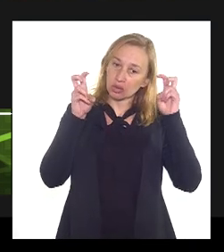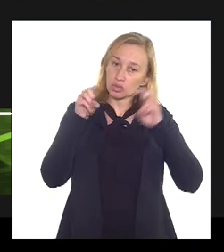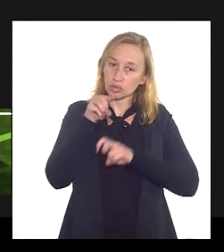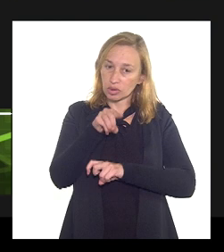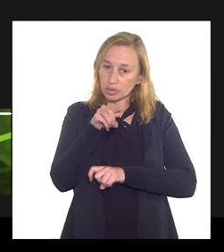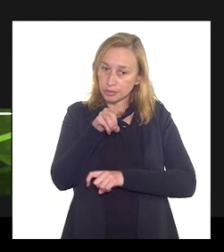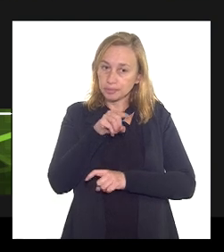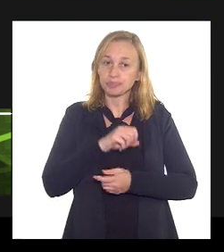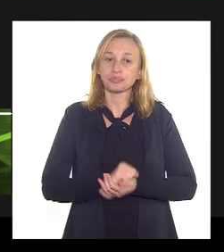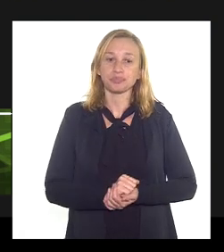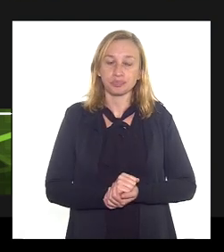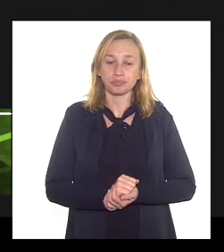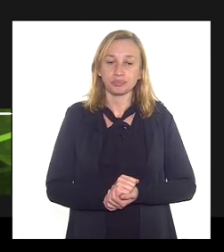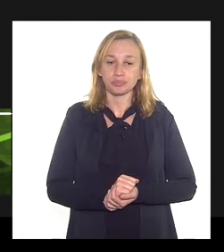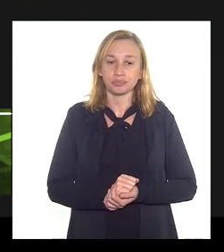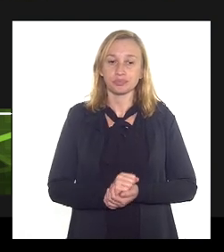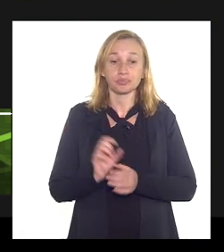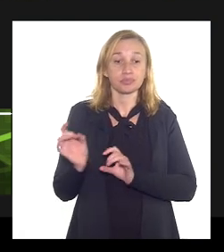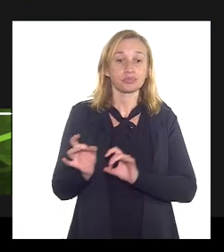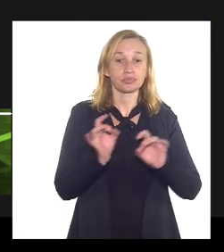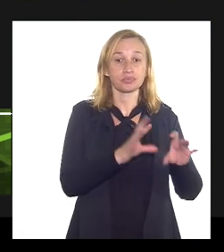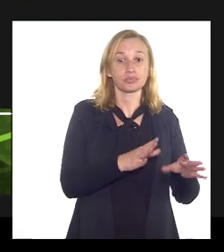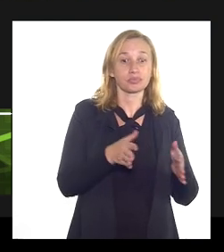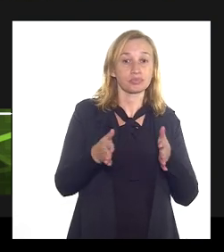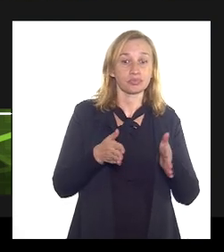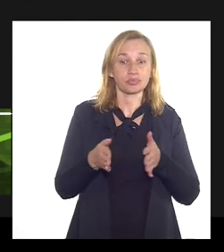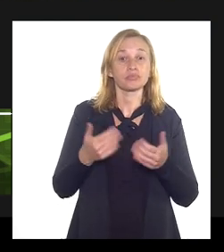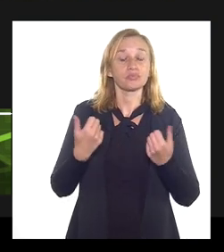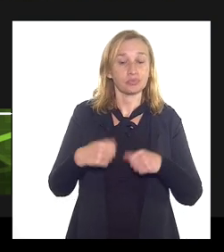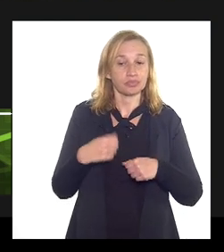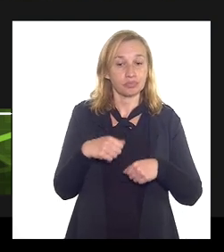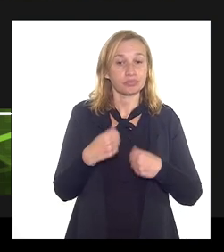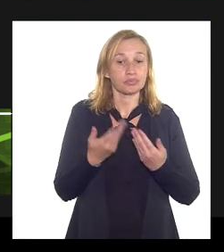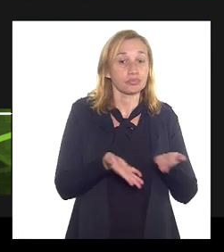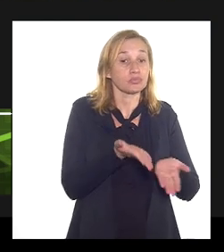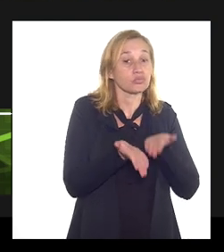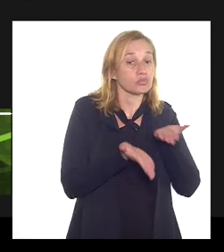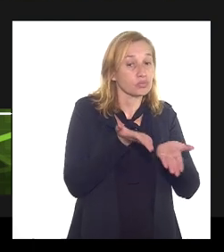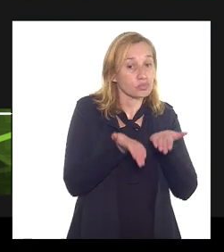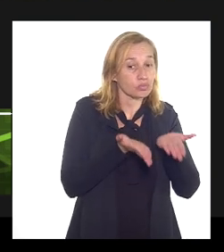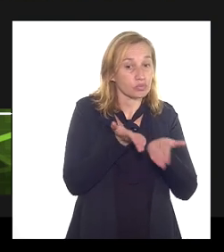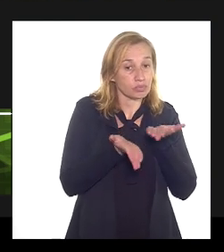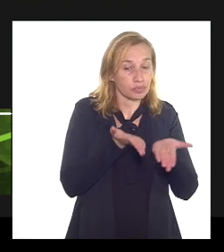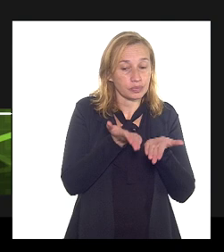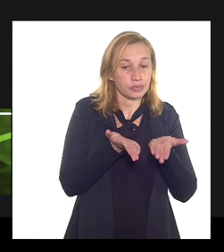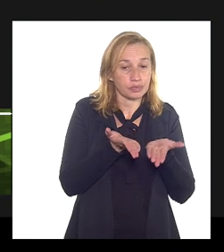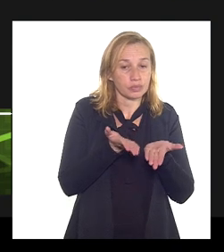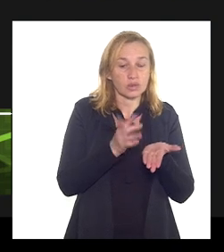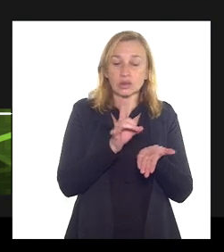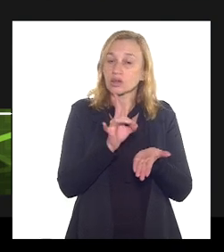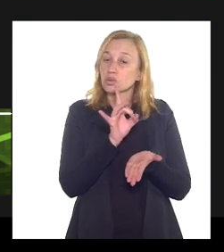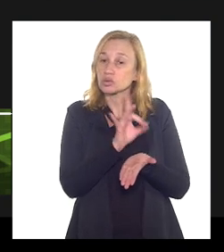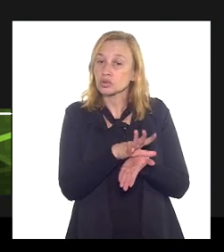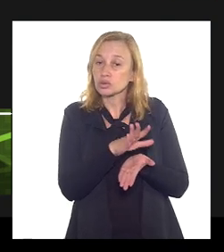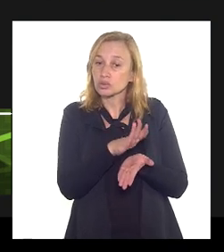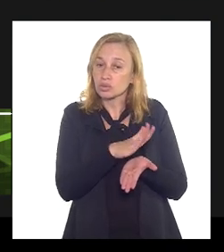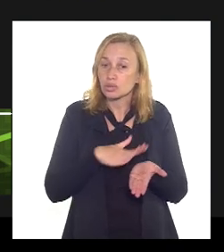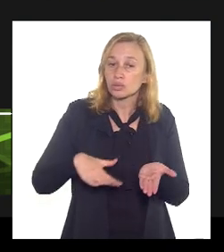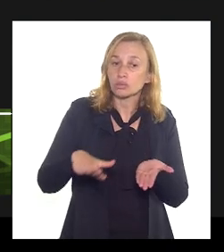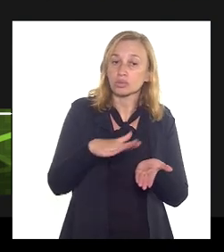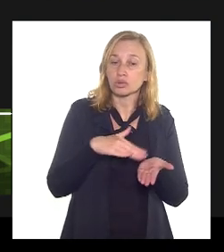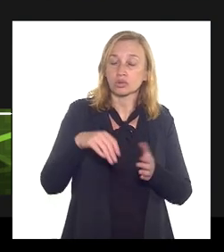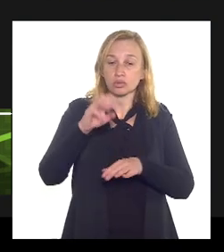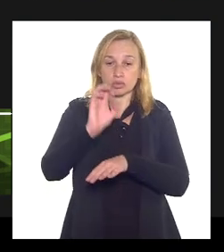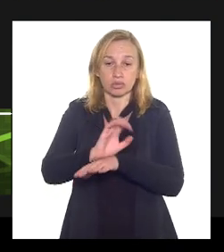essa questão do provisionamento de abandono precisa ser tratada não só em benefício do